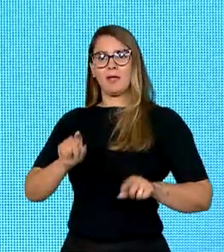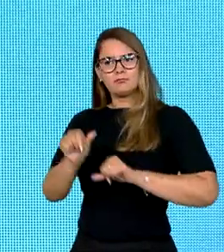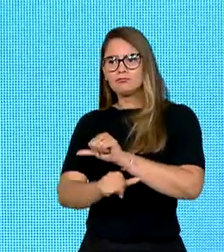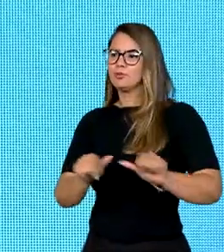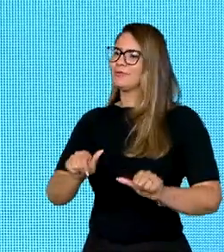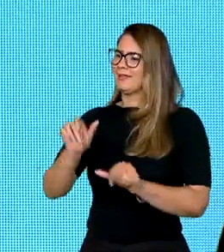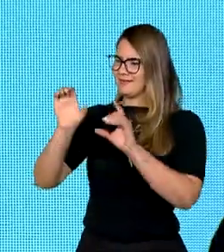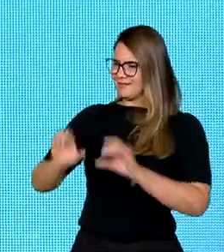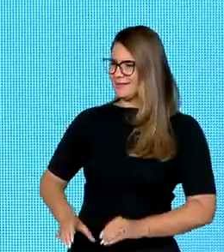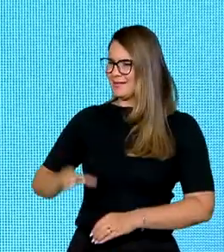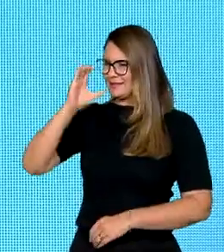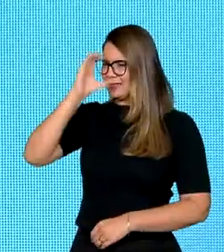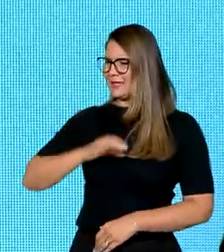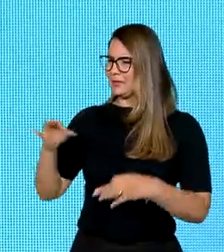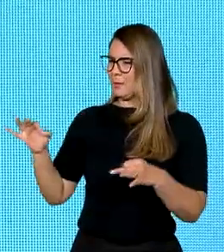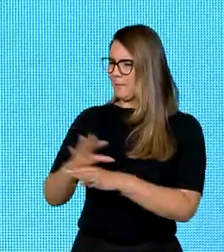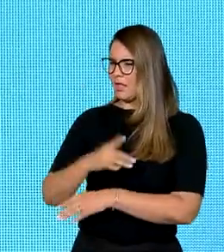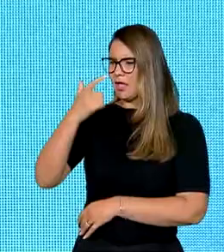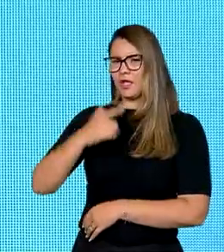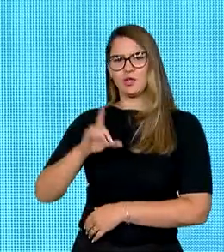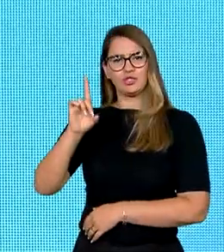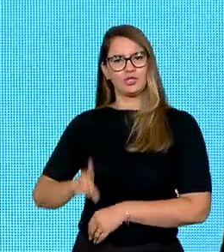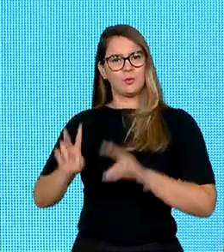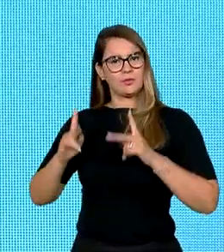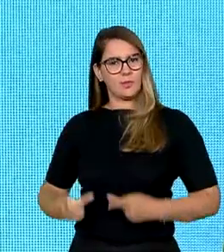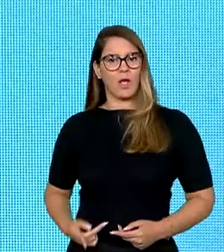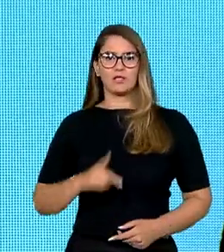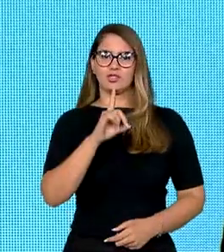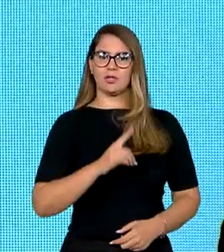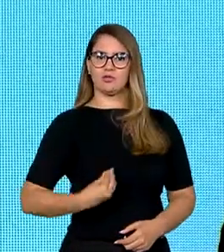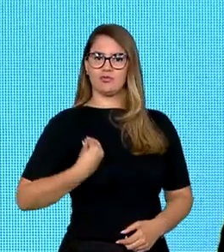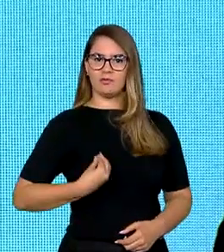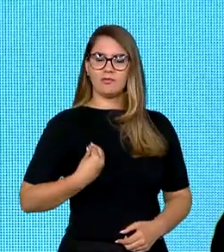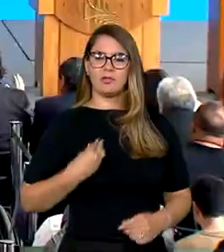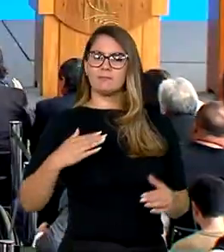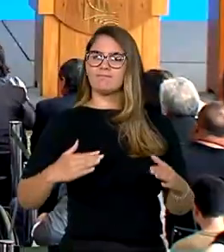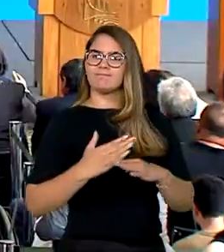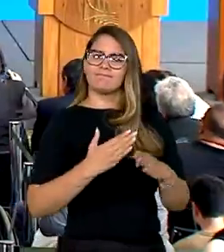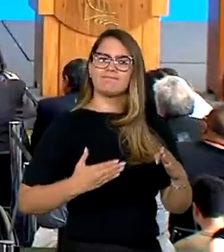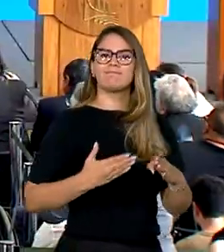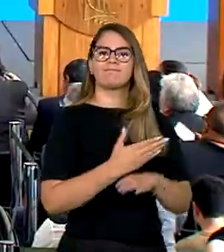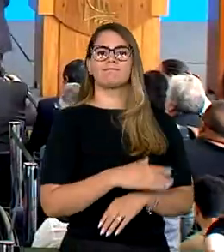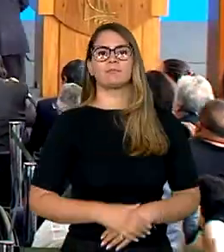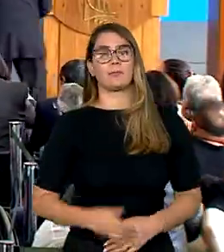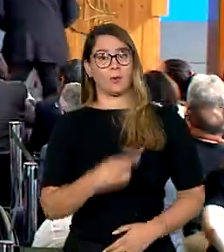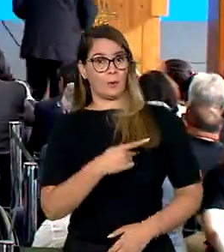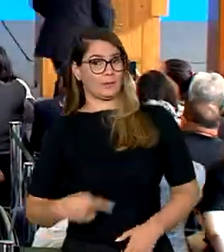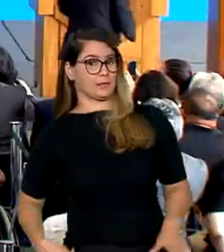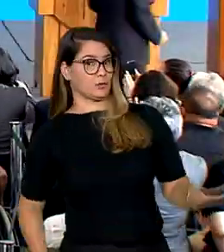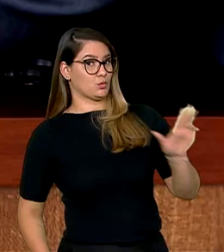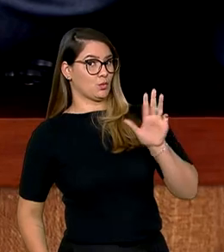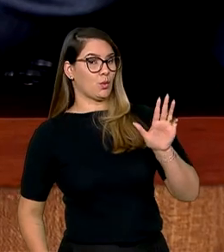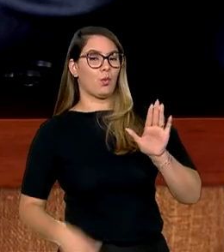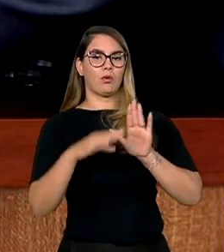plenos com direitos iguais e o direito de viver com uma vida sem limite. Para o presidente Lula, o